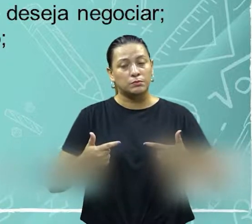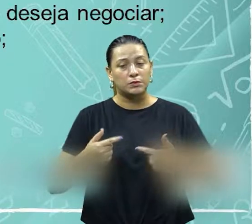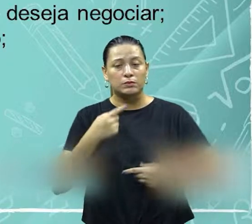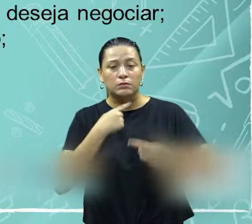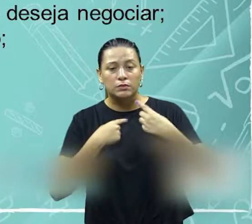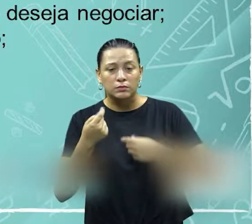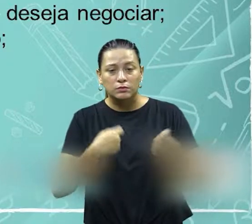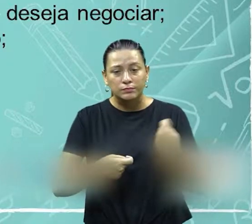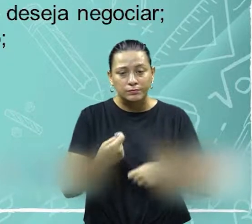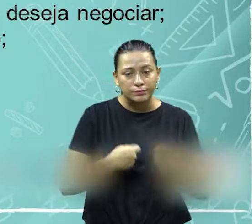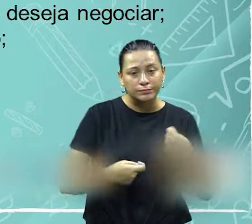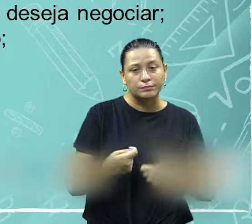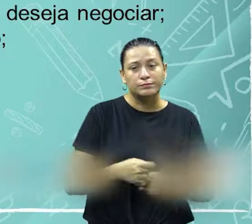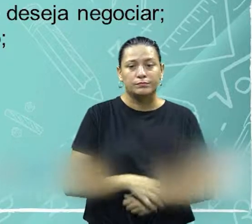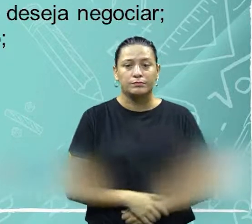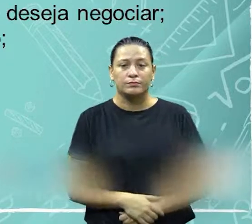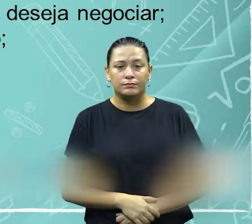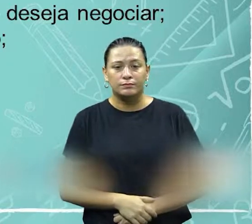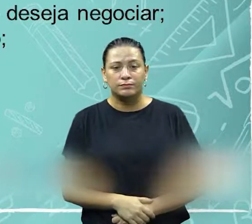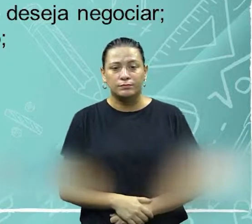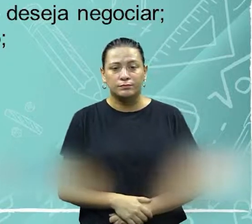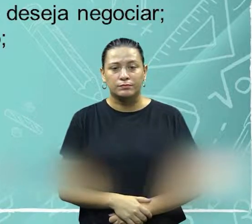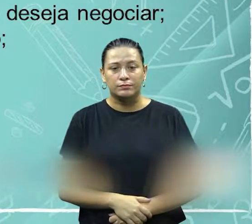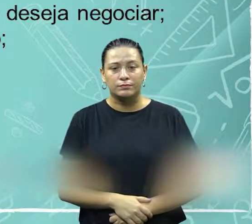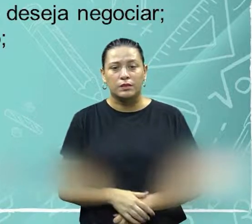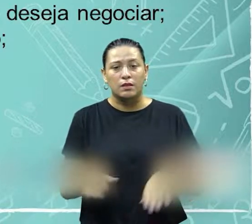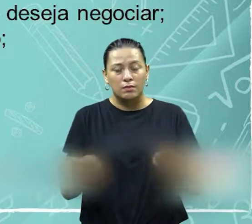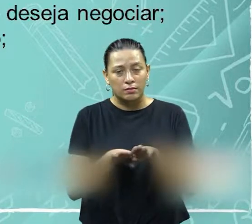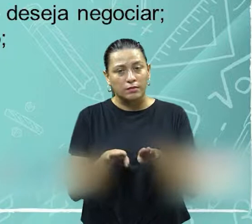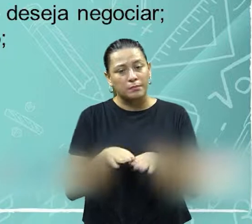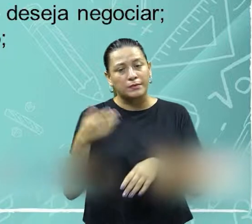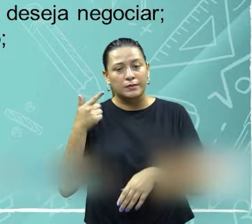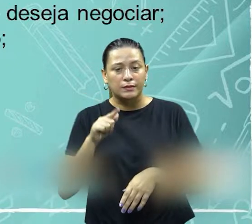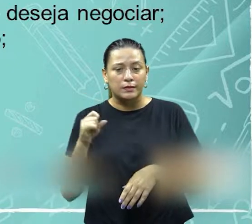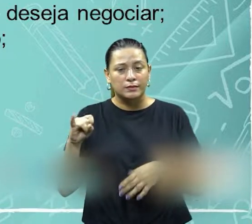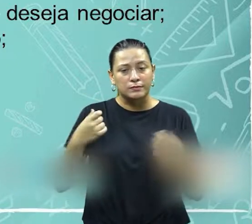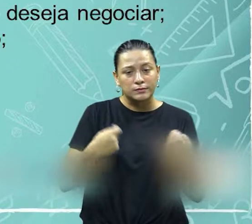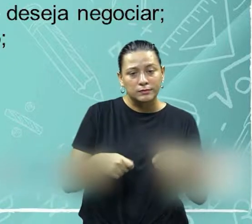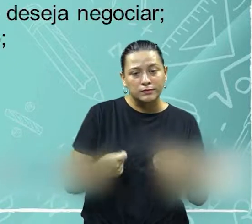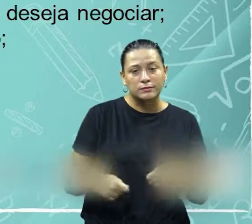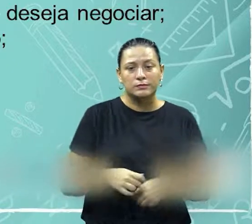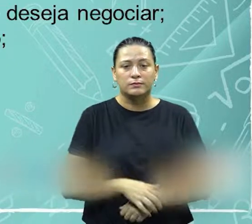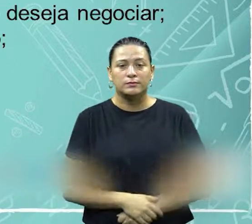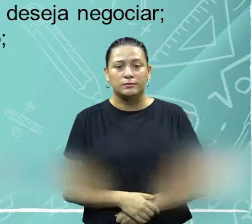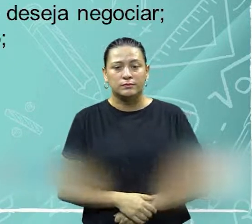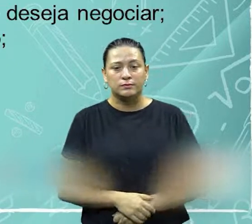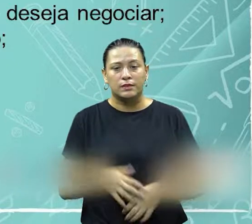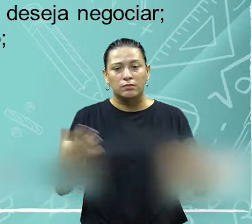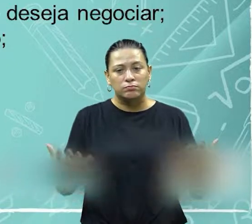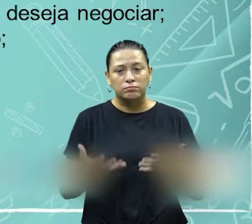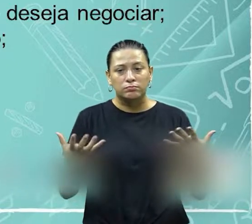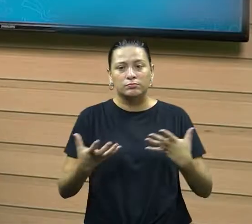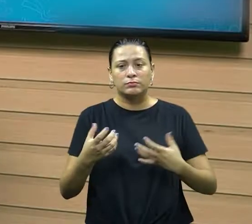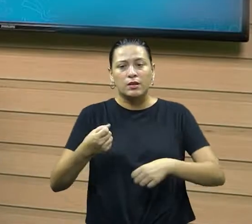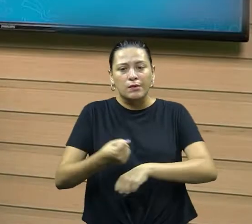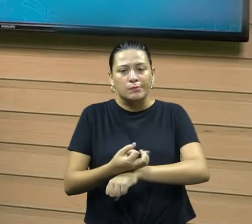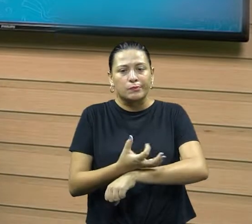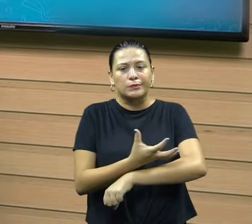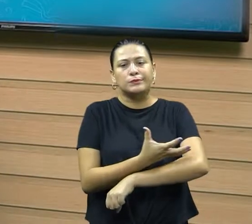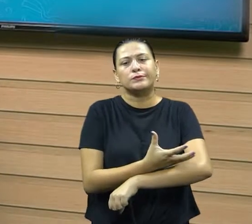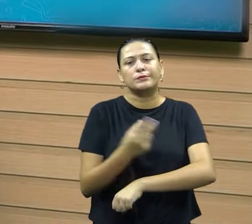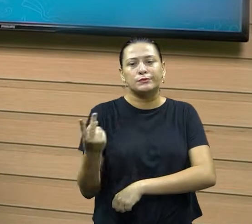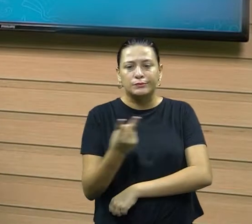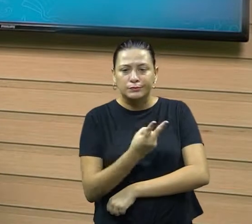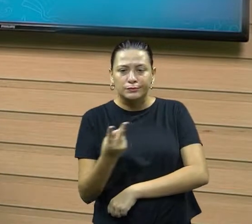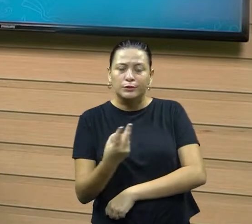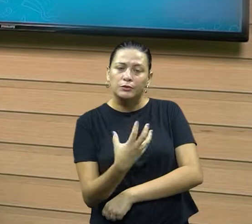barganhar quando necessário, a persuasão, as emoções das partes e a lógica dos fatos. Veja só,